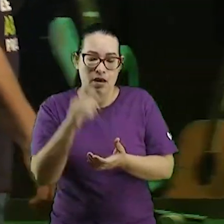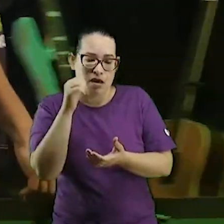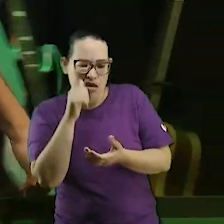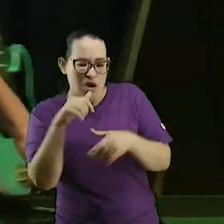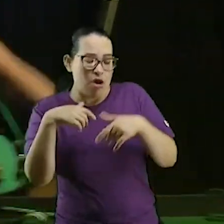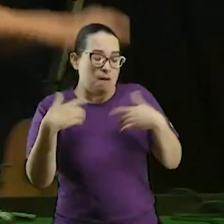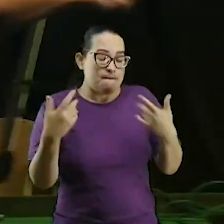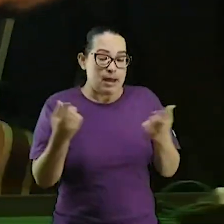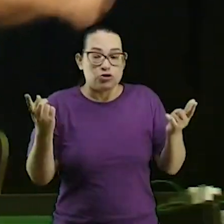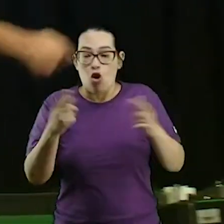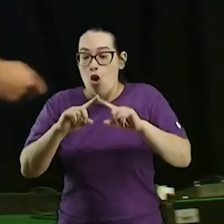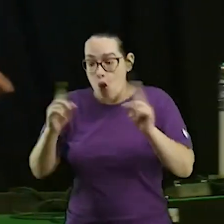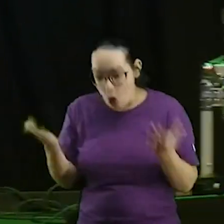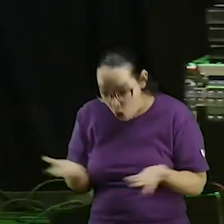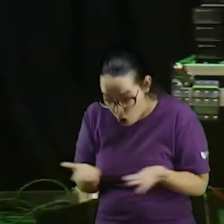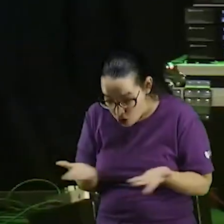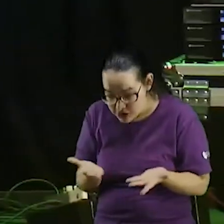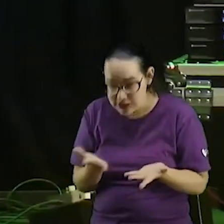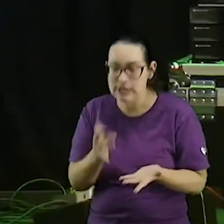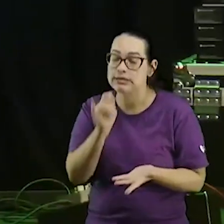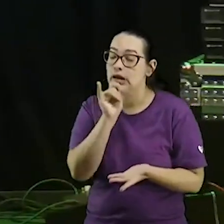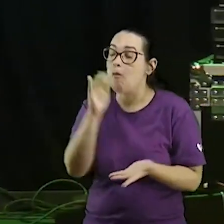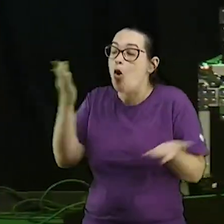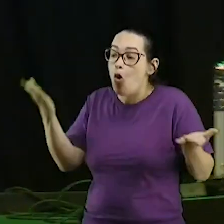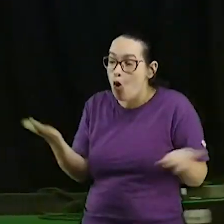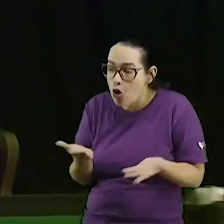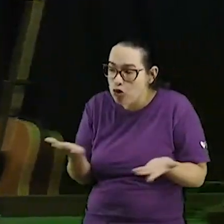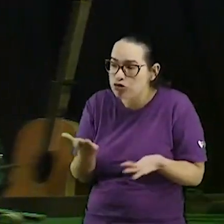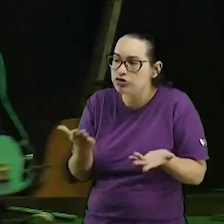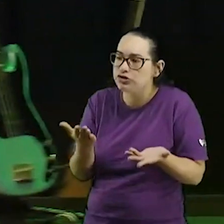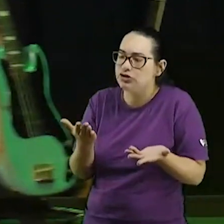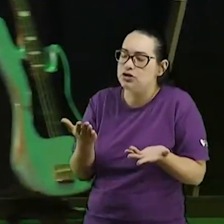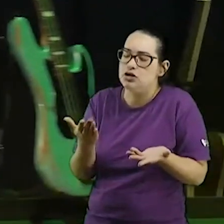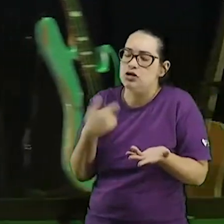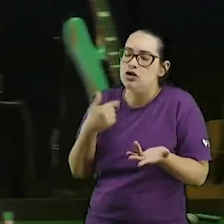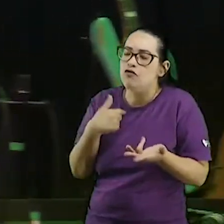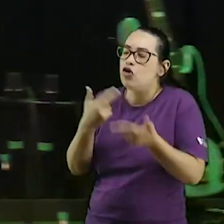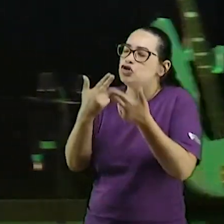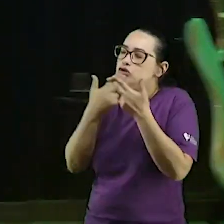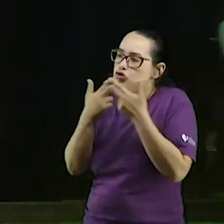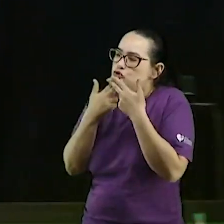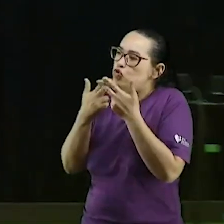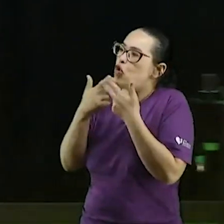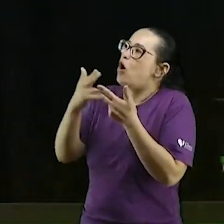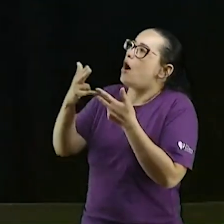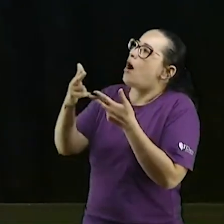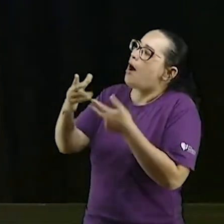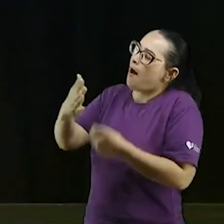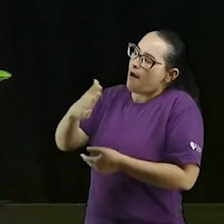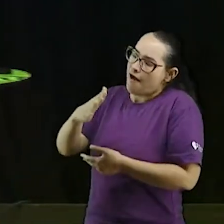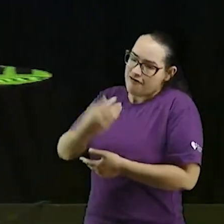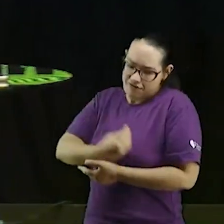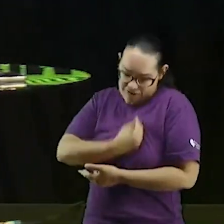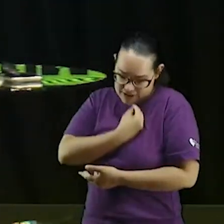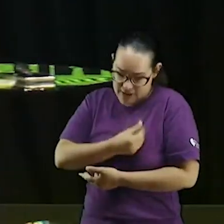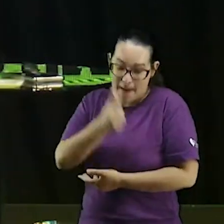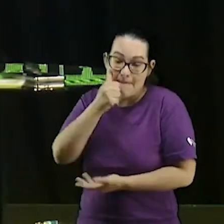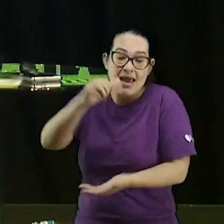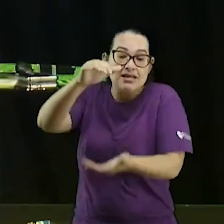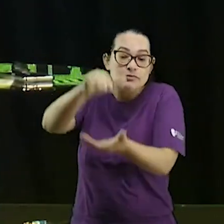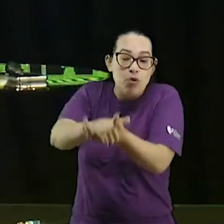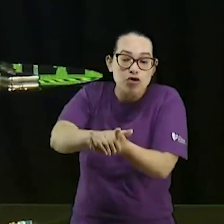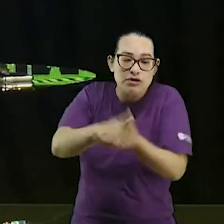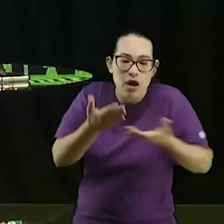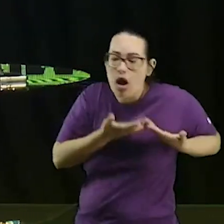eu vou dedicar esse dia ao Senhor para colocar a vida da minha esposa no altar você já fez isso?